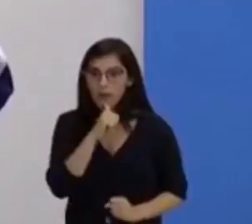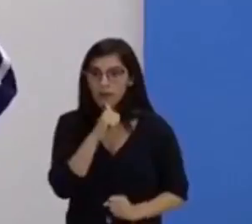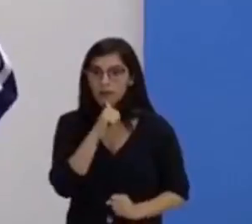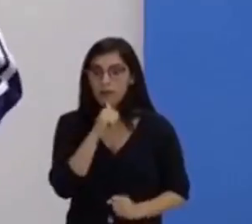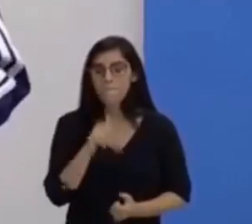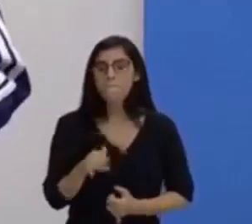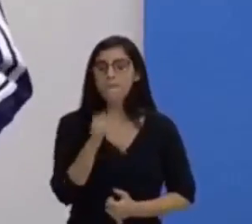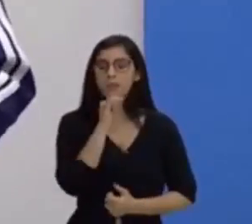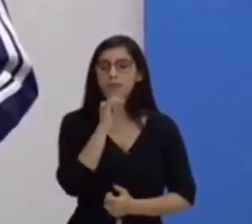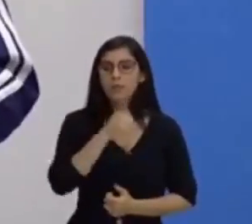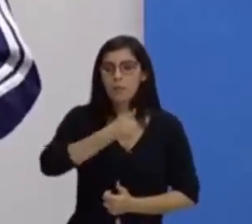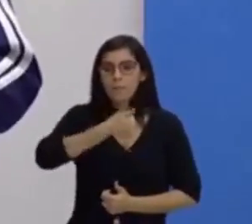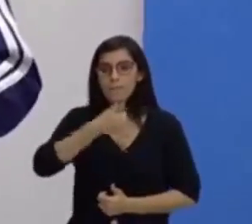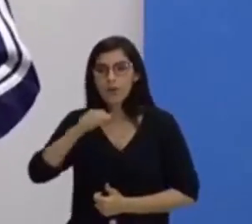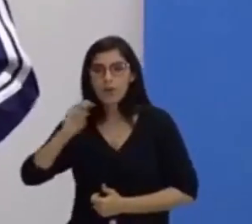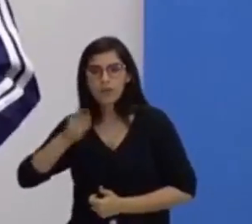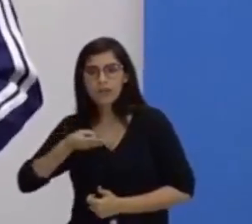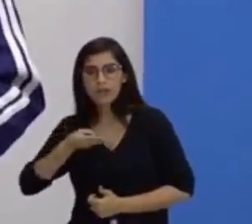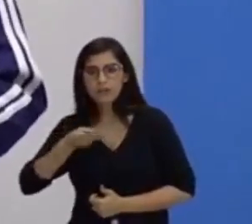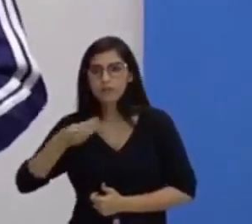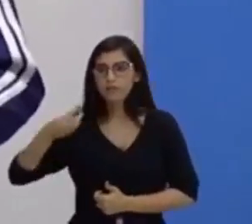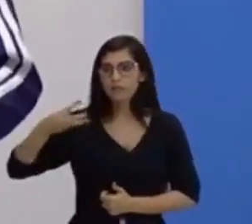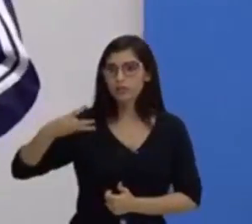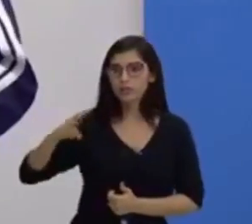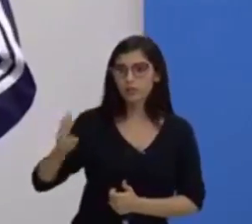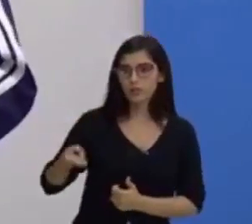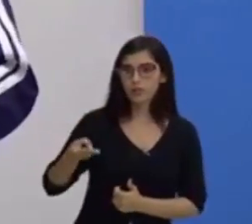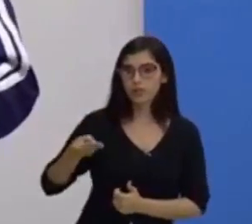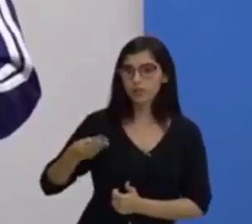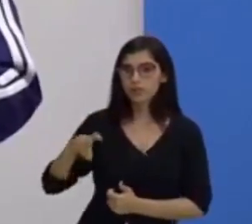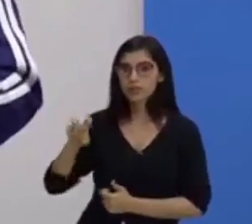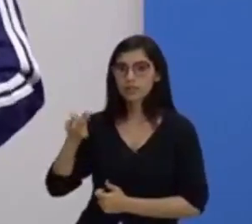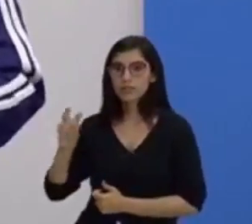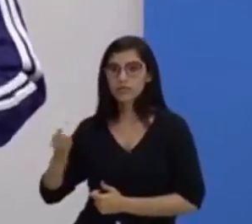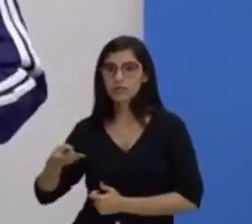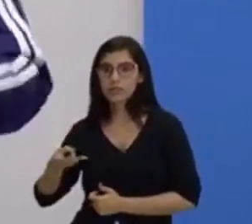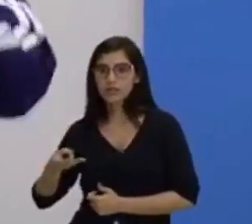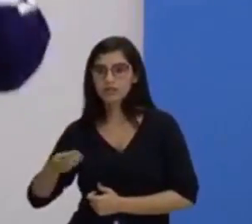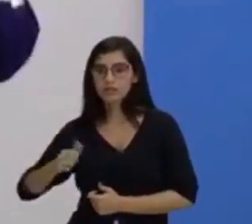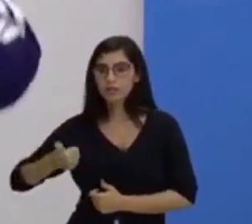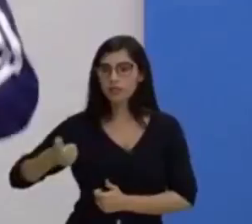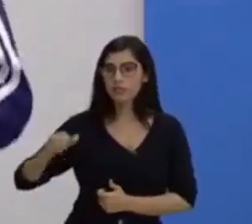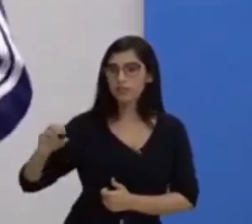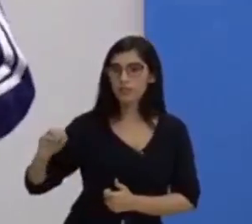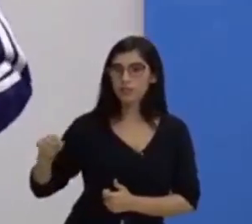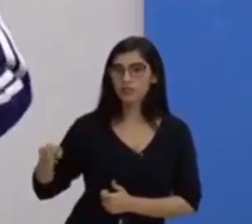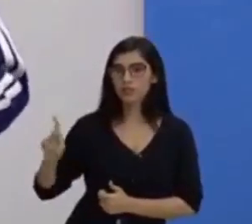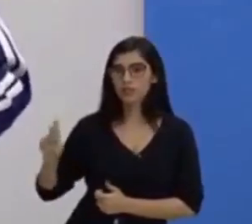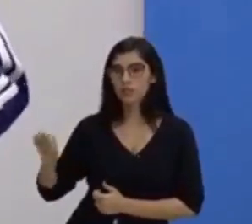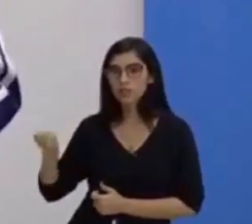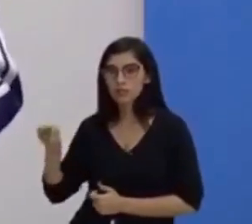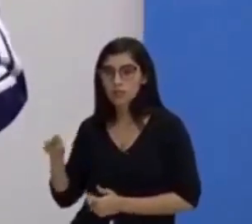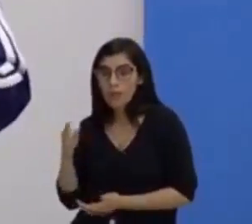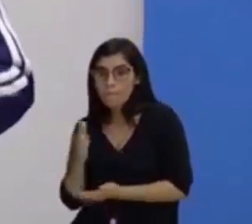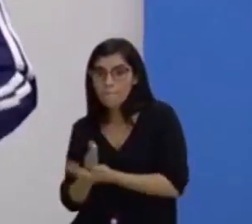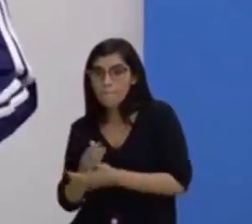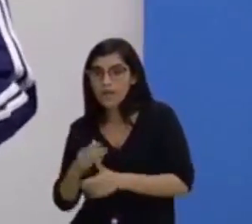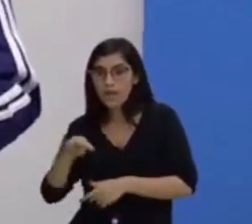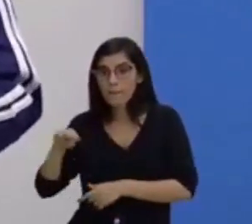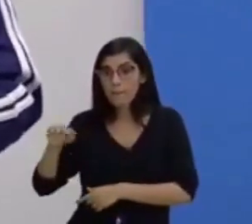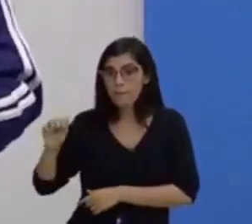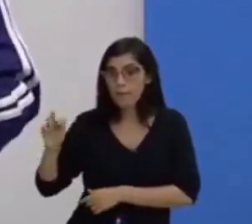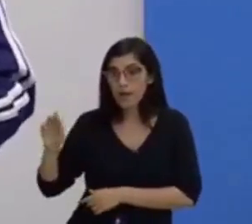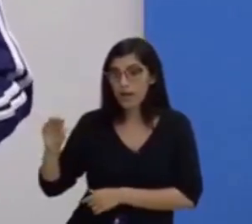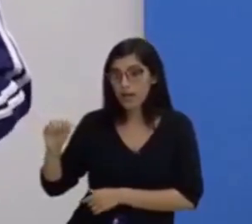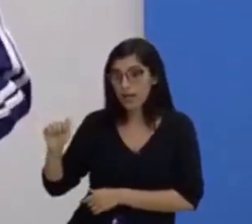mil metros, três mil metros, cinco mil metros, dez quilômetros, meia maratona,